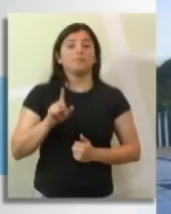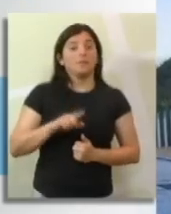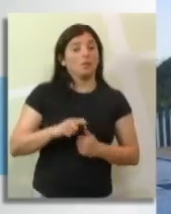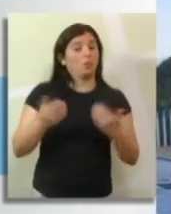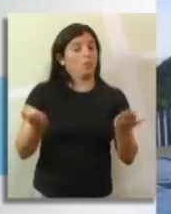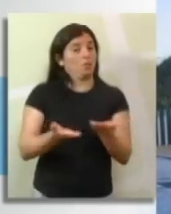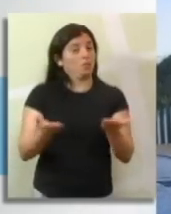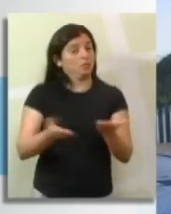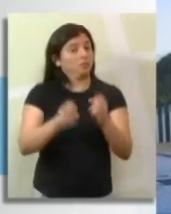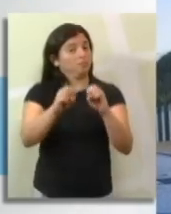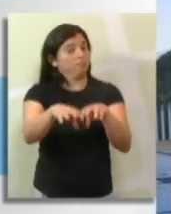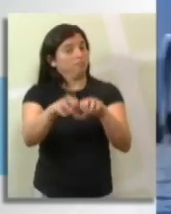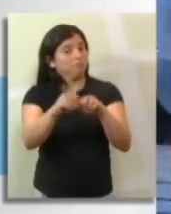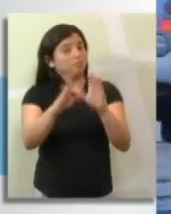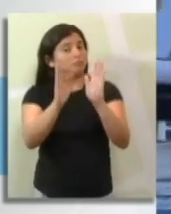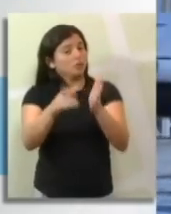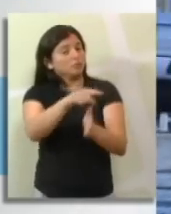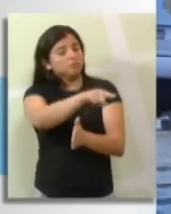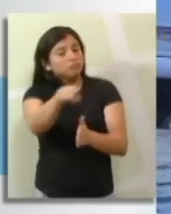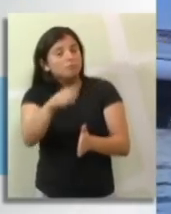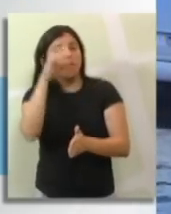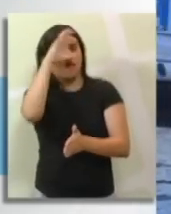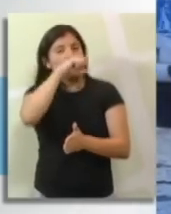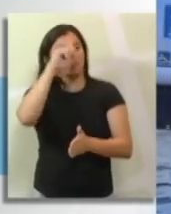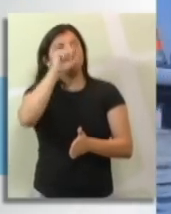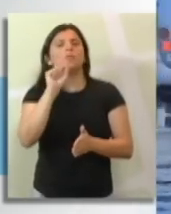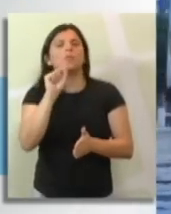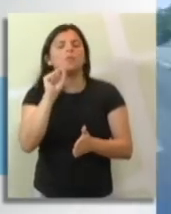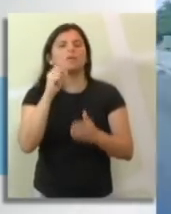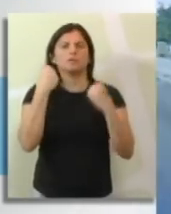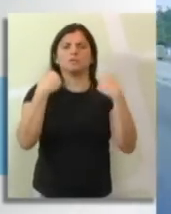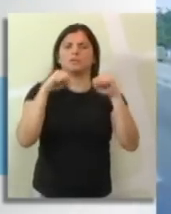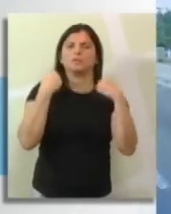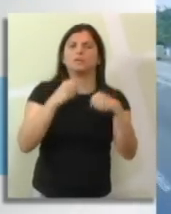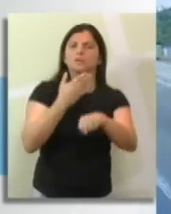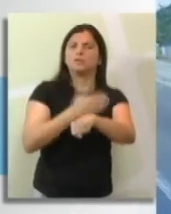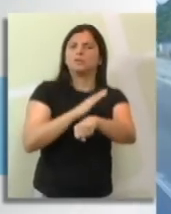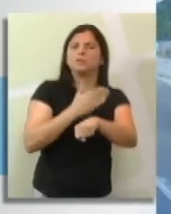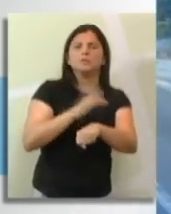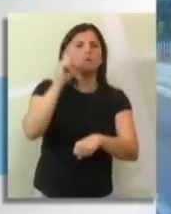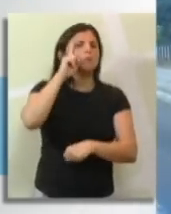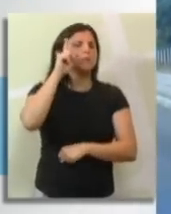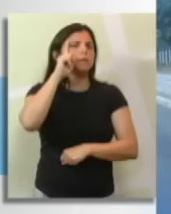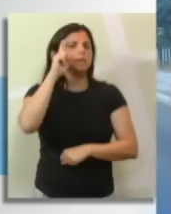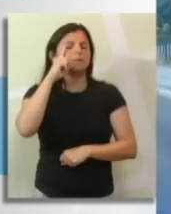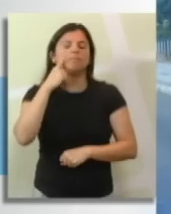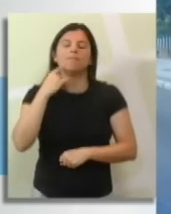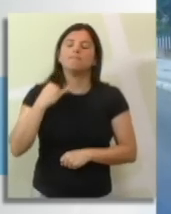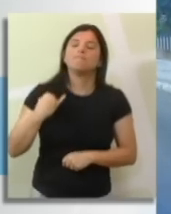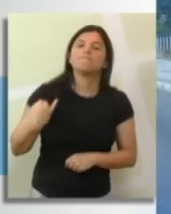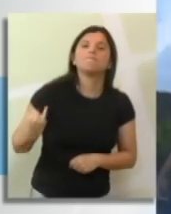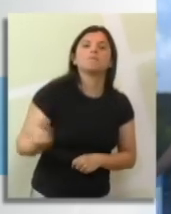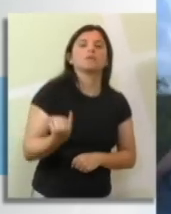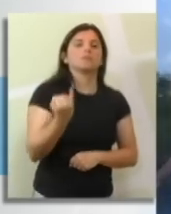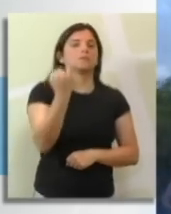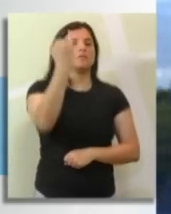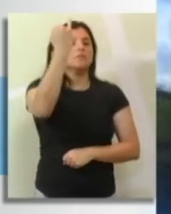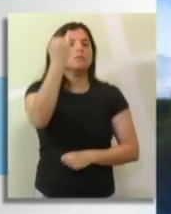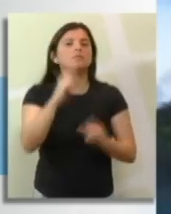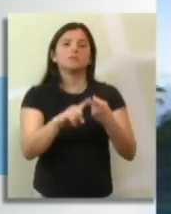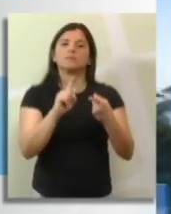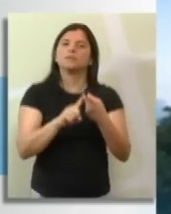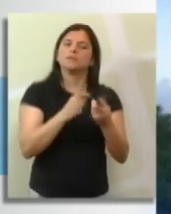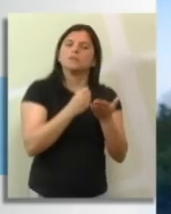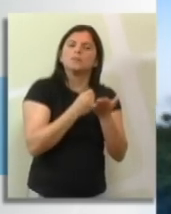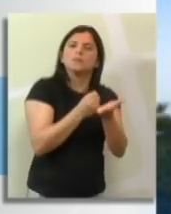Na videoaula de hoje, você aprendeu que uma prática esportiva diária é fundamental para manter a saúde em dia, além de ajudar na